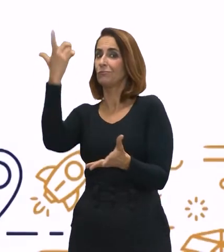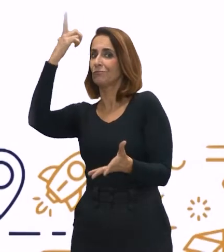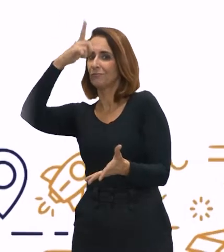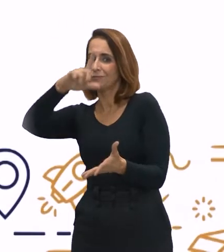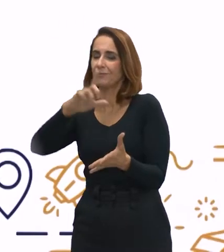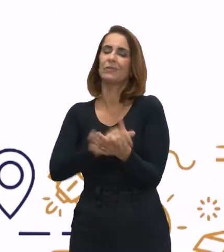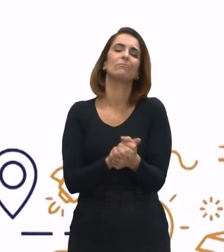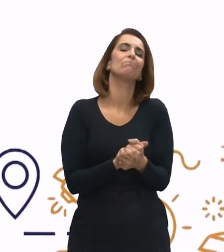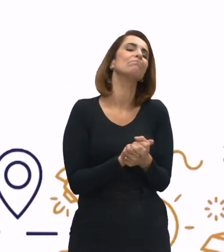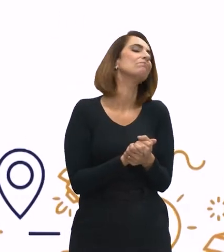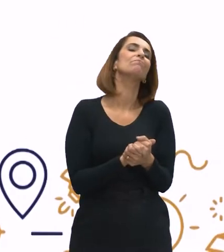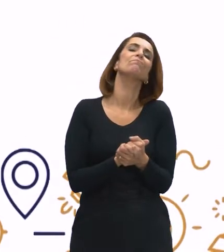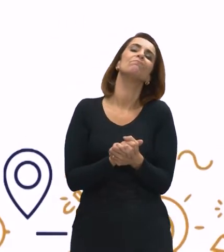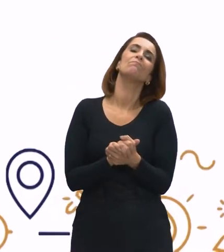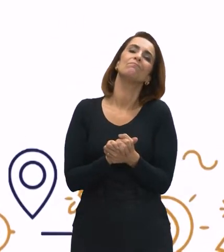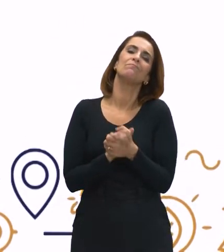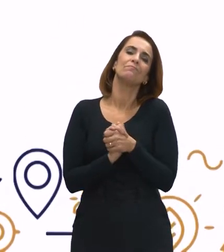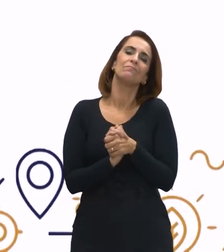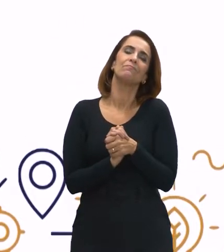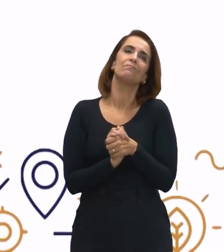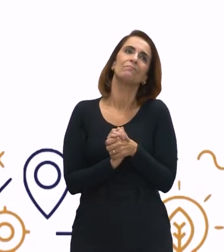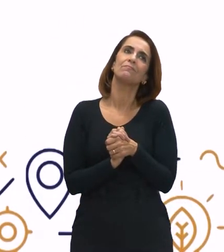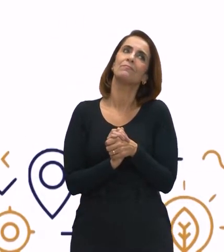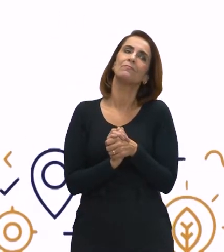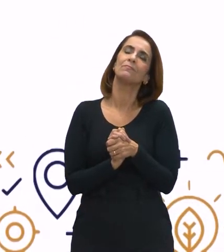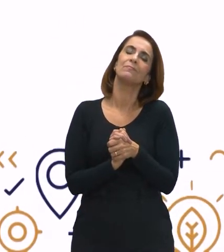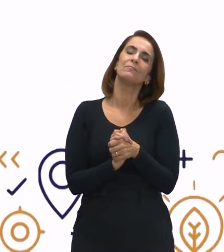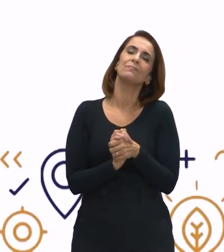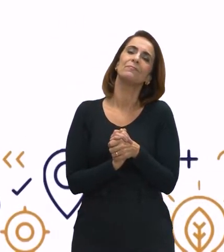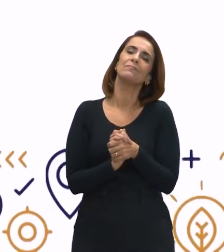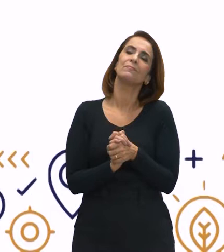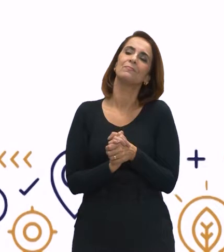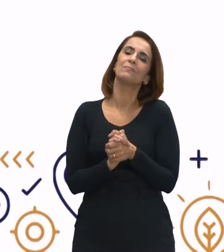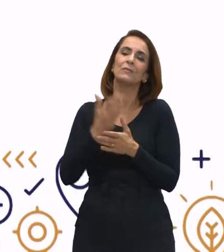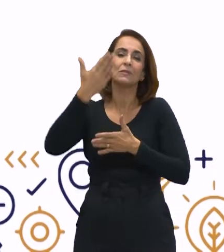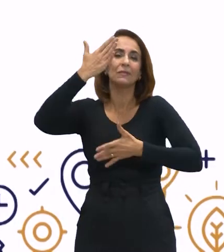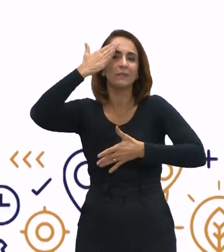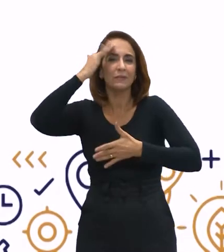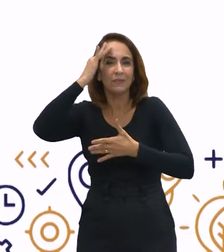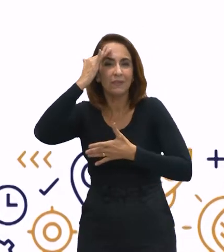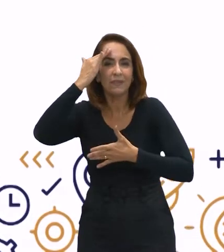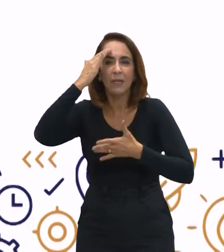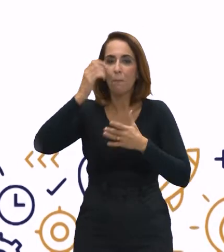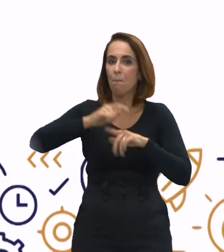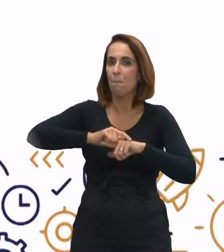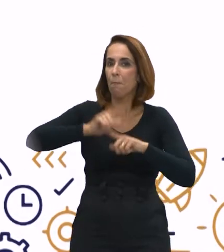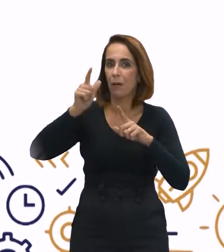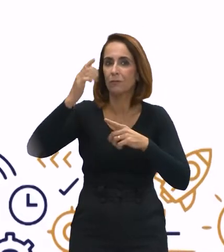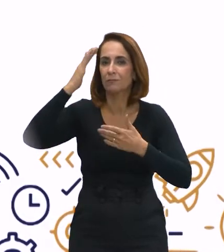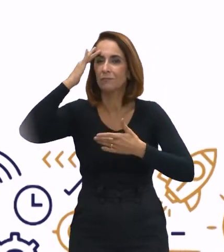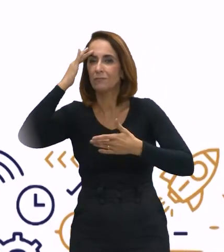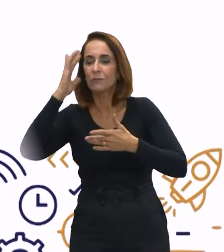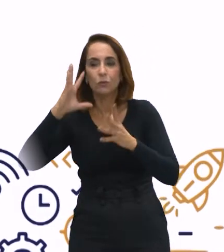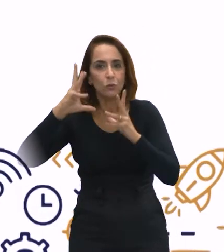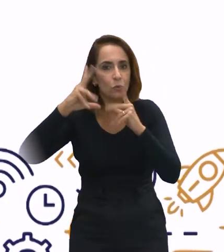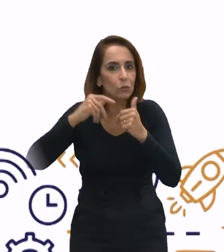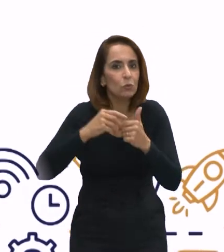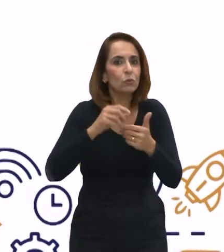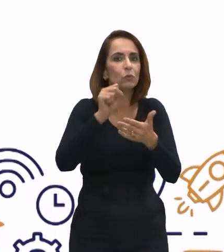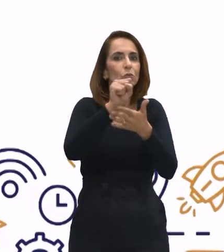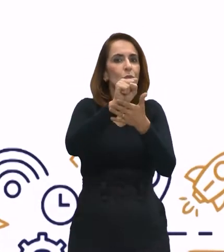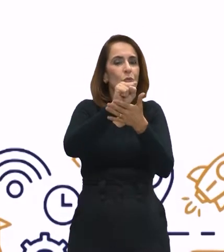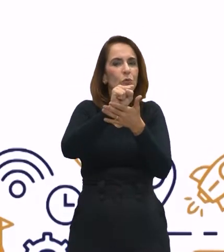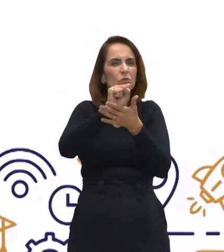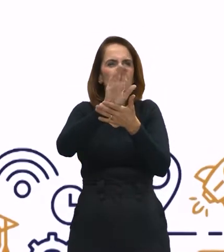compreender mais todos os assuntos